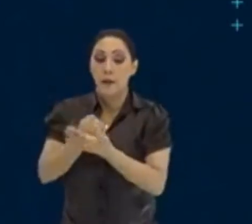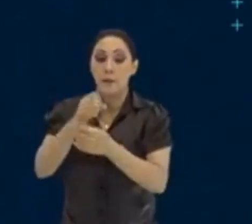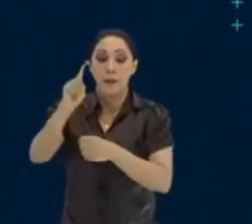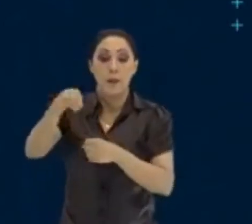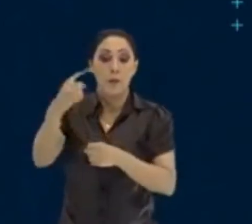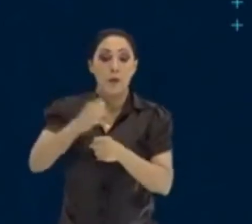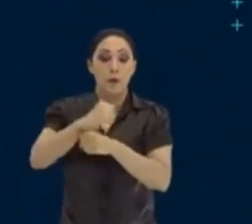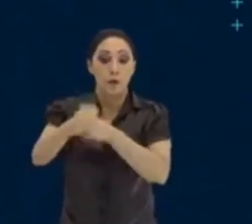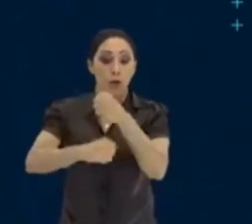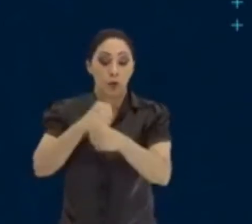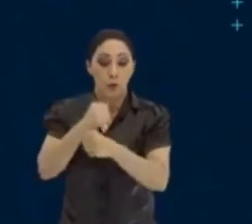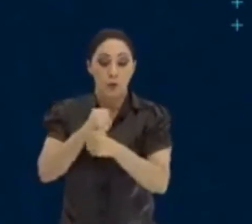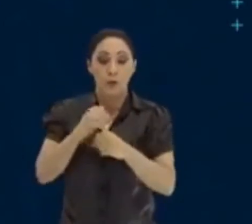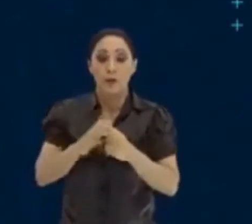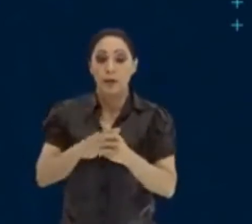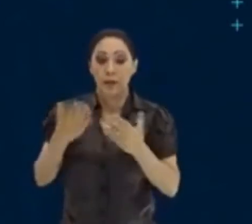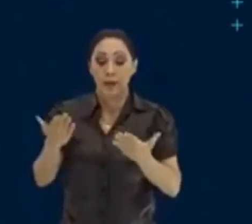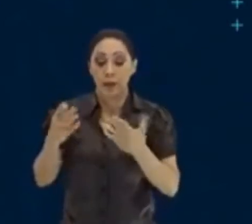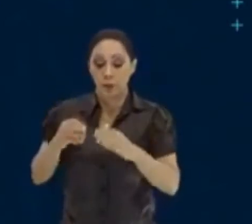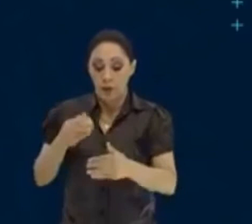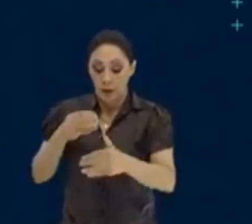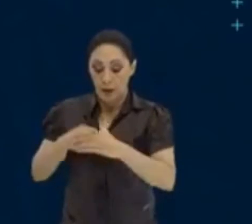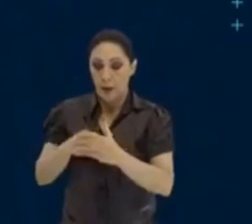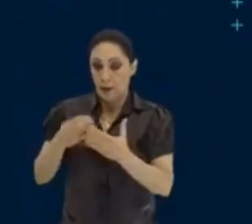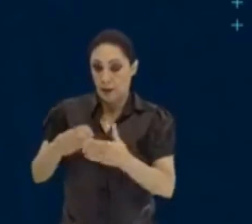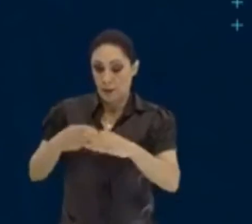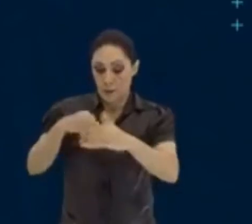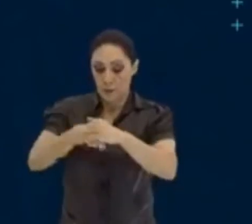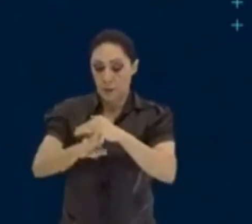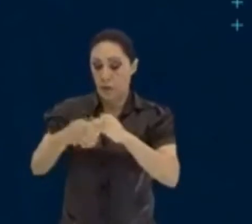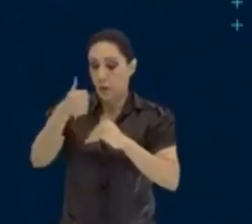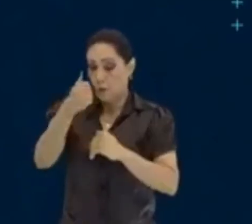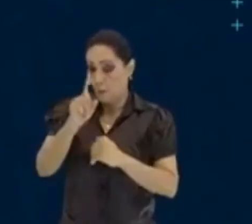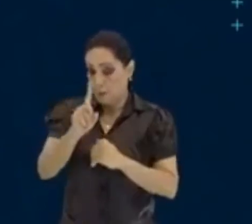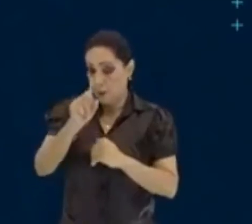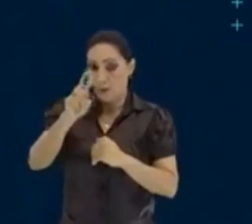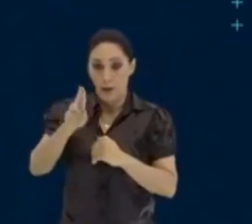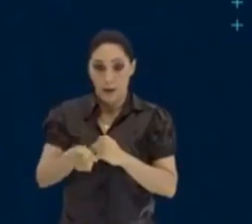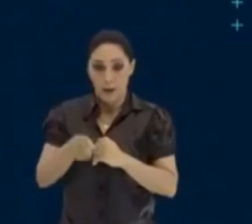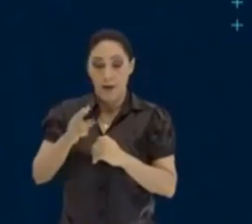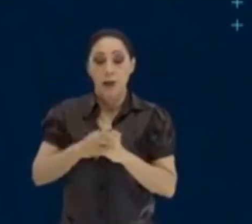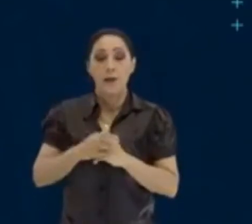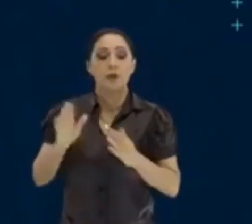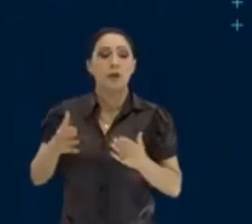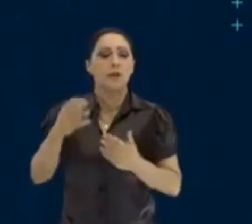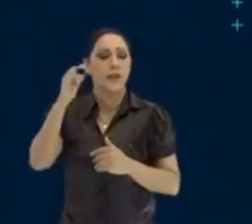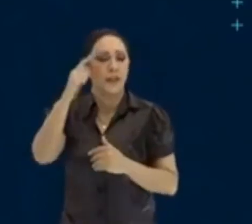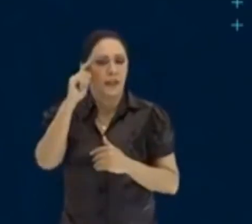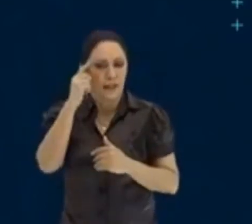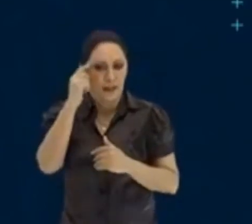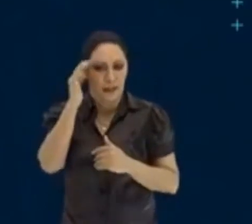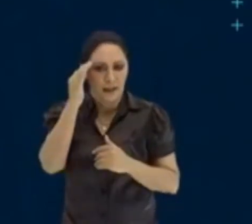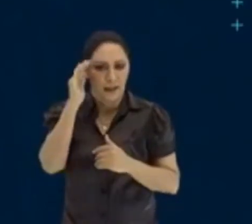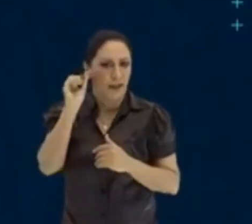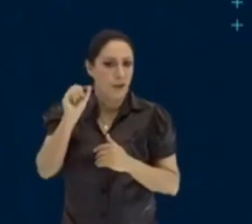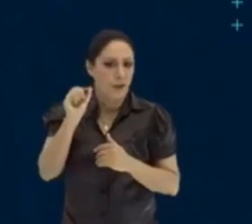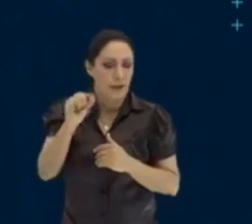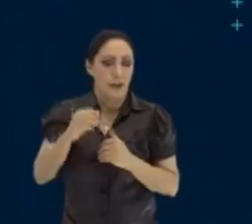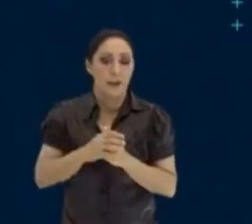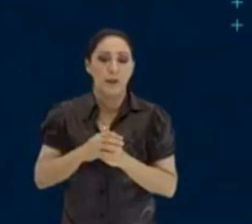que ele coloca um valor aí, ele aplica R$1.000. O que você tem que entender é o seguinte, qual é a fórmula do juro mesmo?